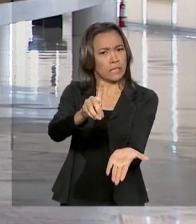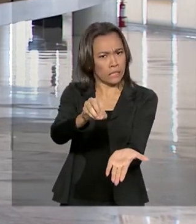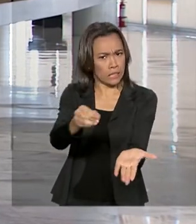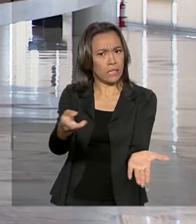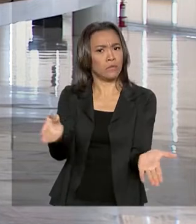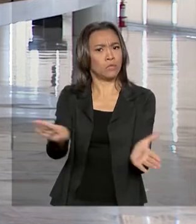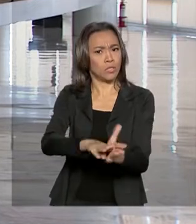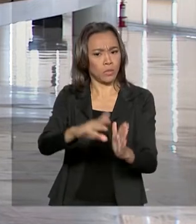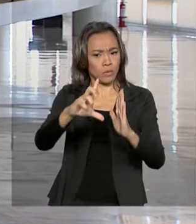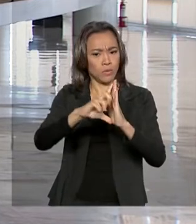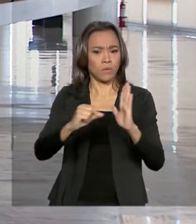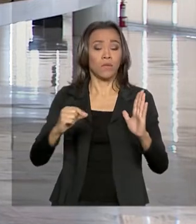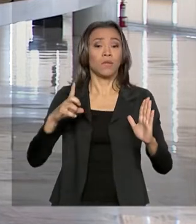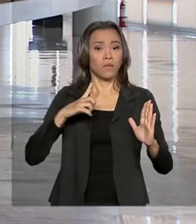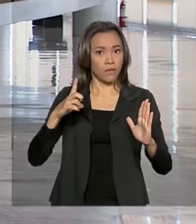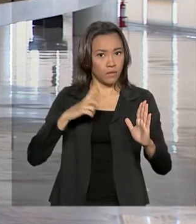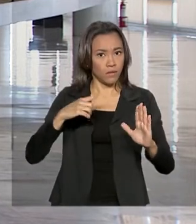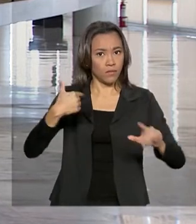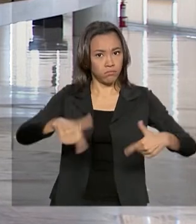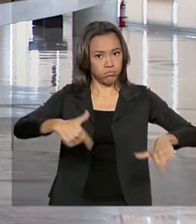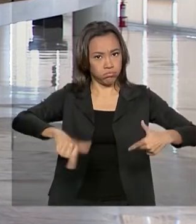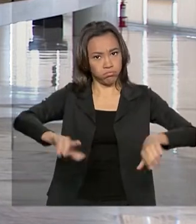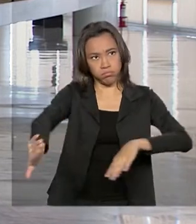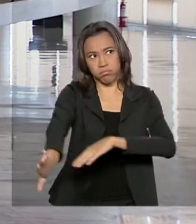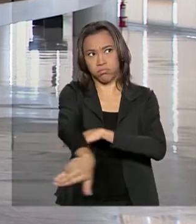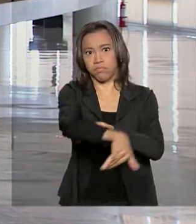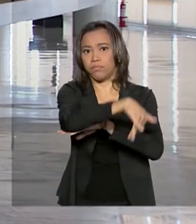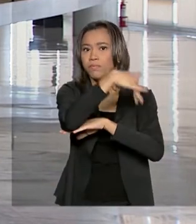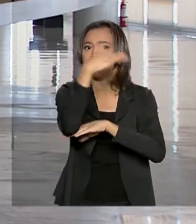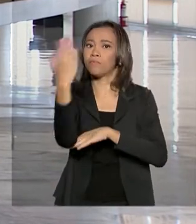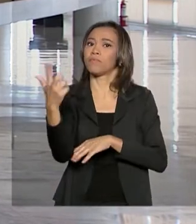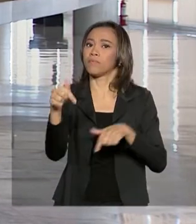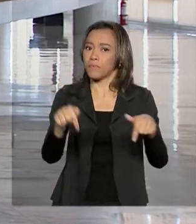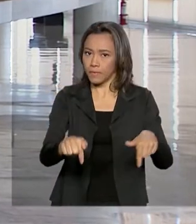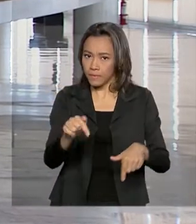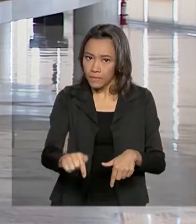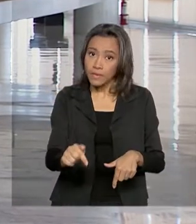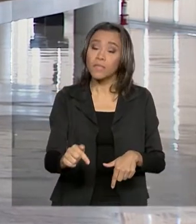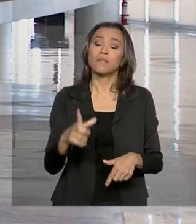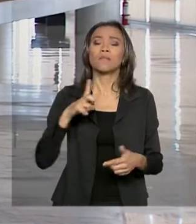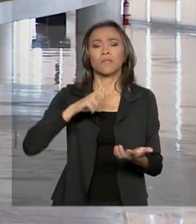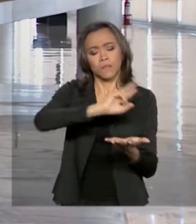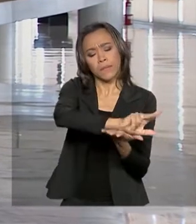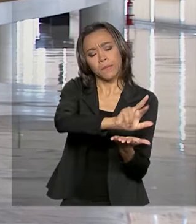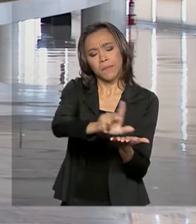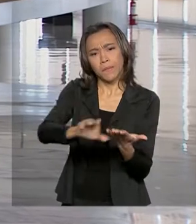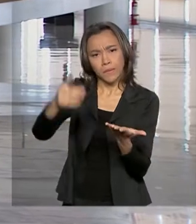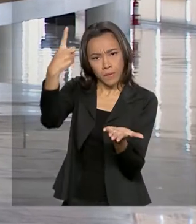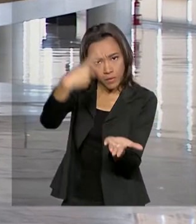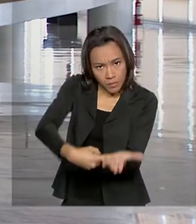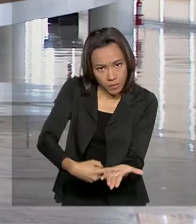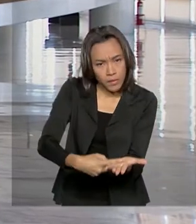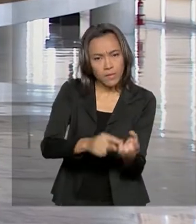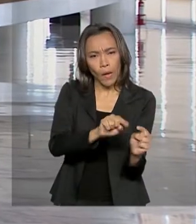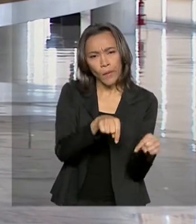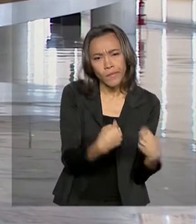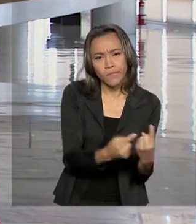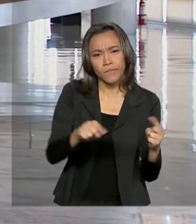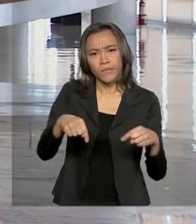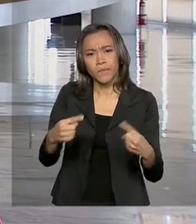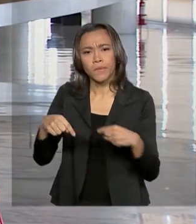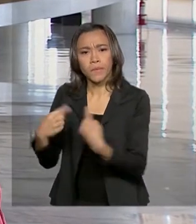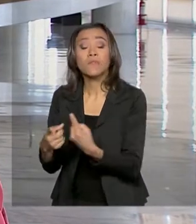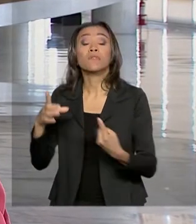Planalto, onde cumpre uma agenda bem intensa ao longo do dia. Entre os compromissos, em uma série de reuniões, o presidente